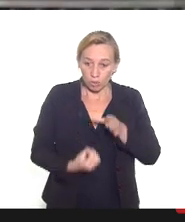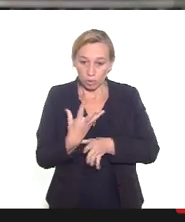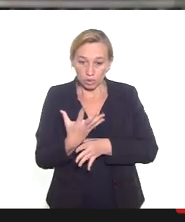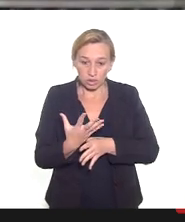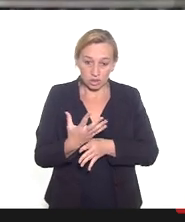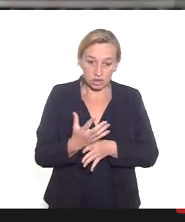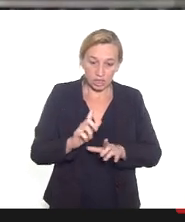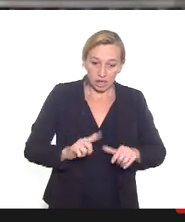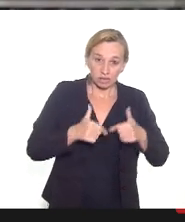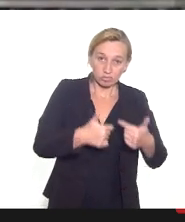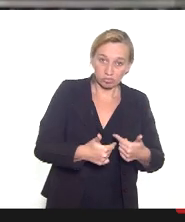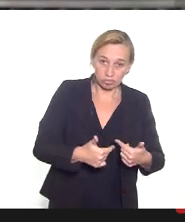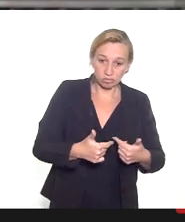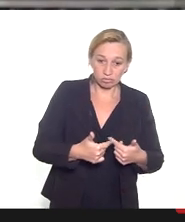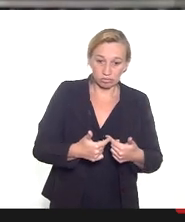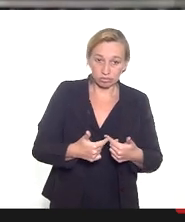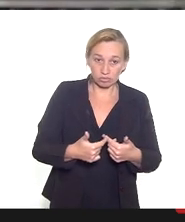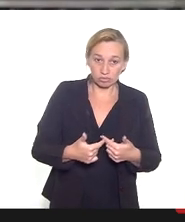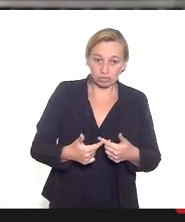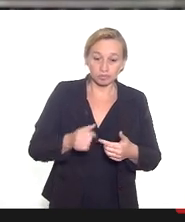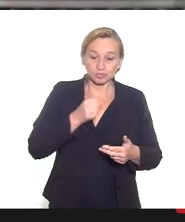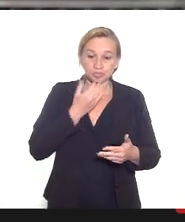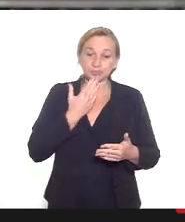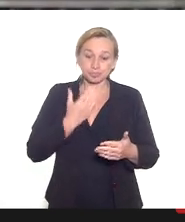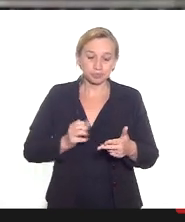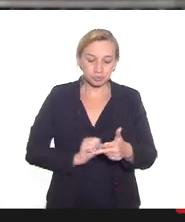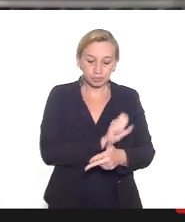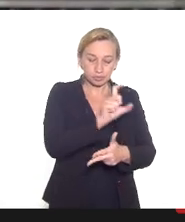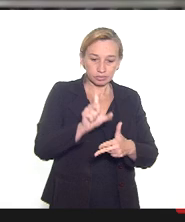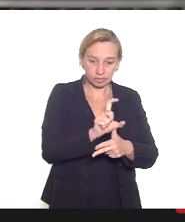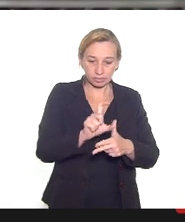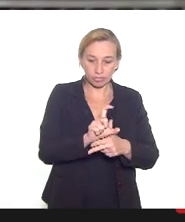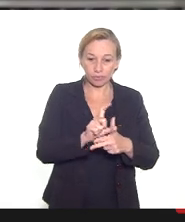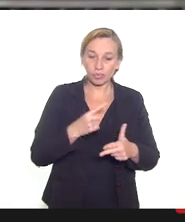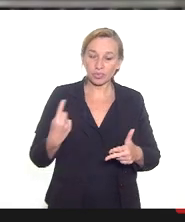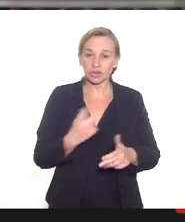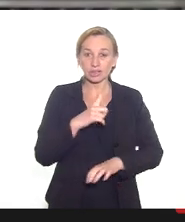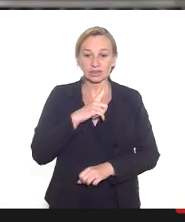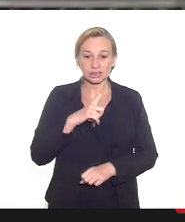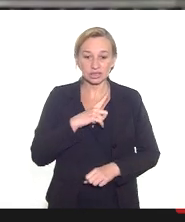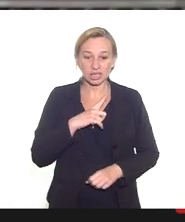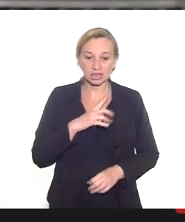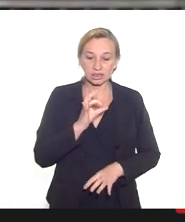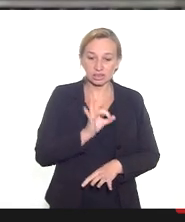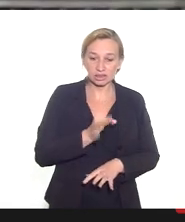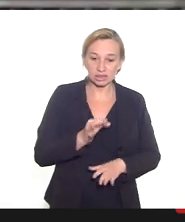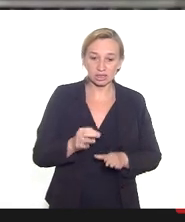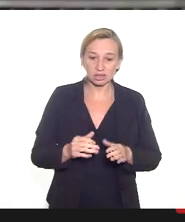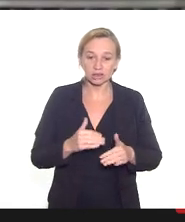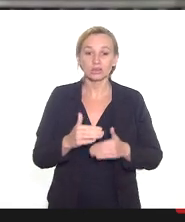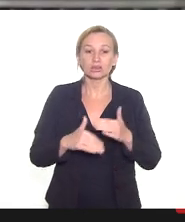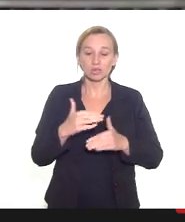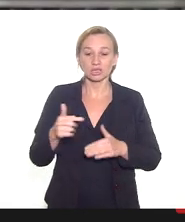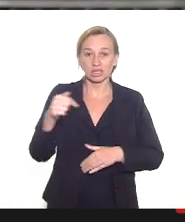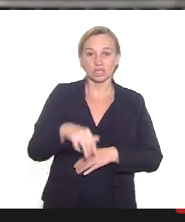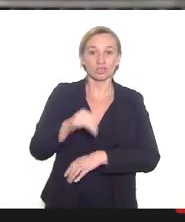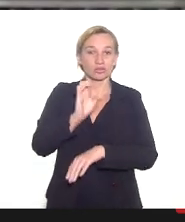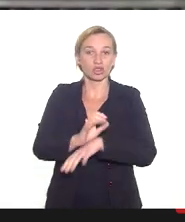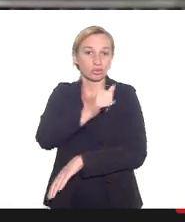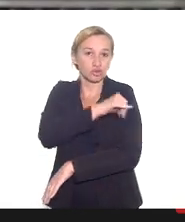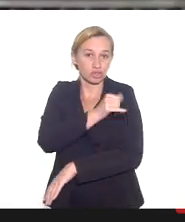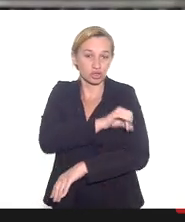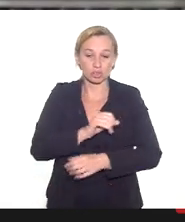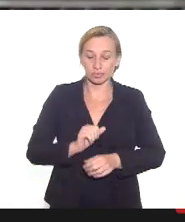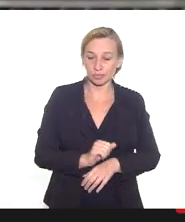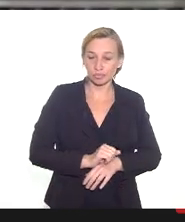ações e incidir nos executivos para que a gente tenha a mitigação desse processo aqui no estado do Rio de Janeiro.